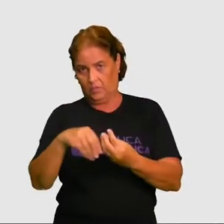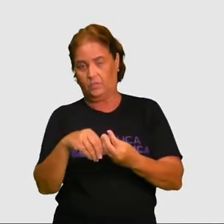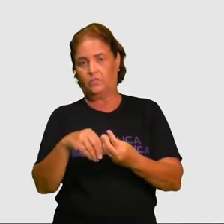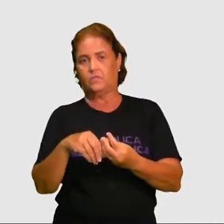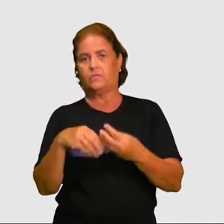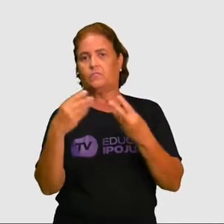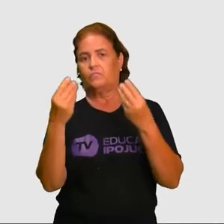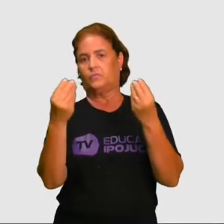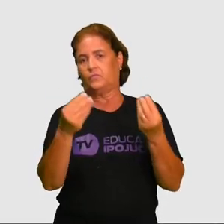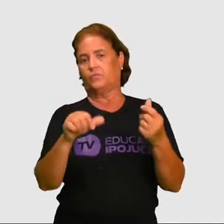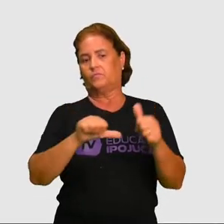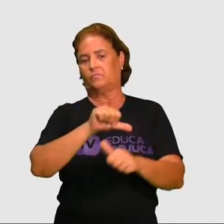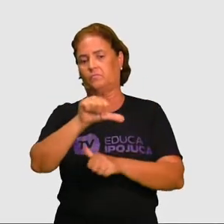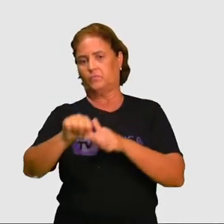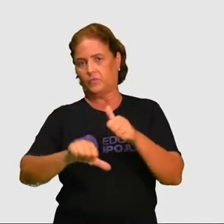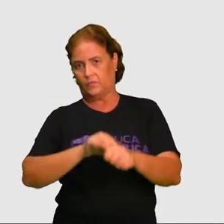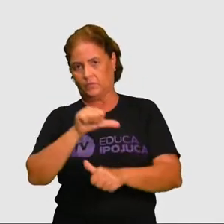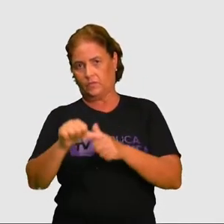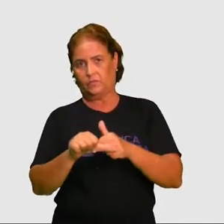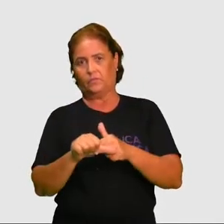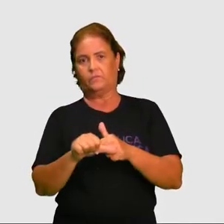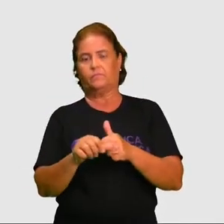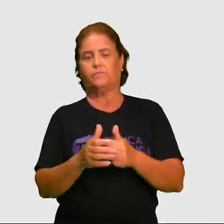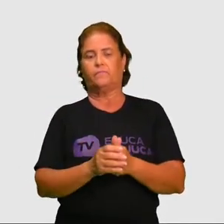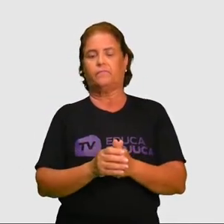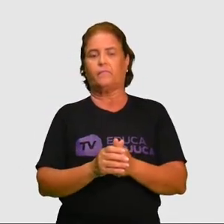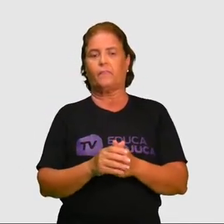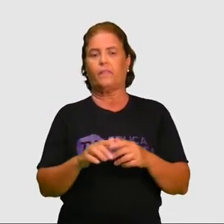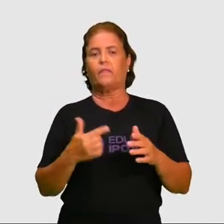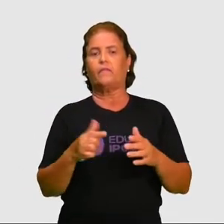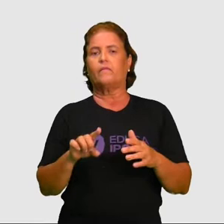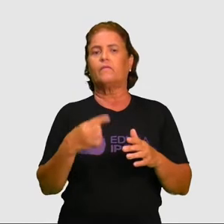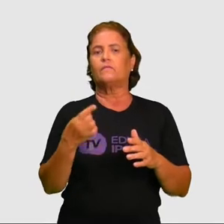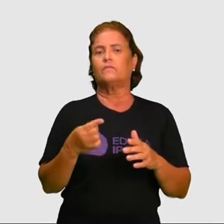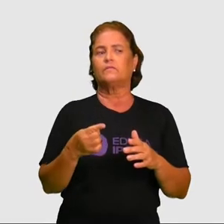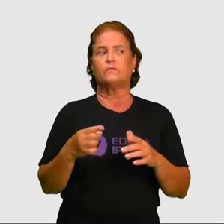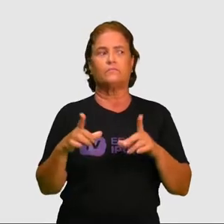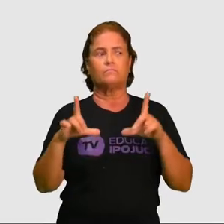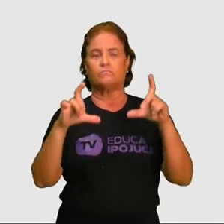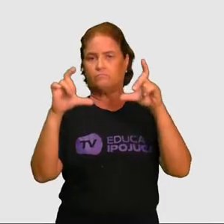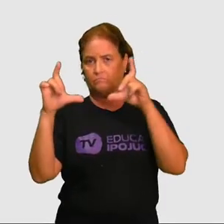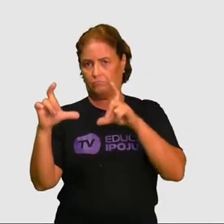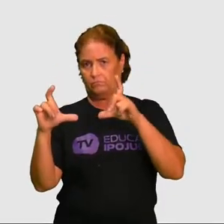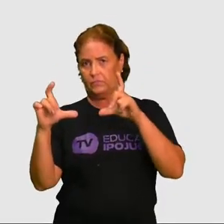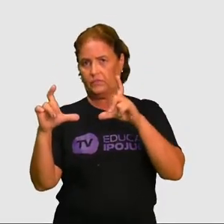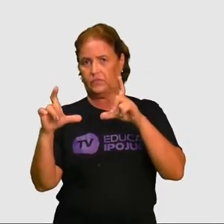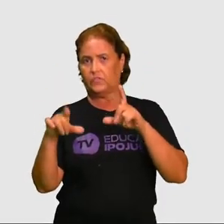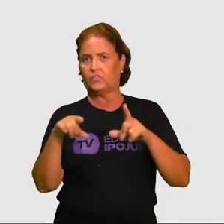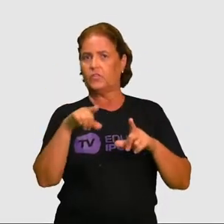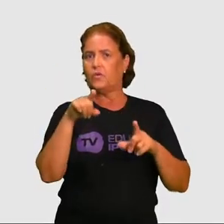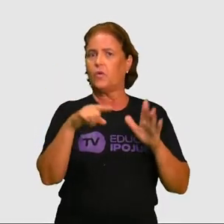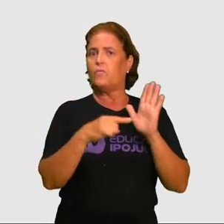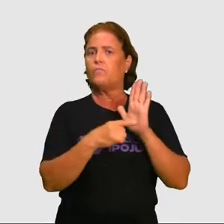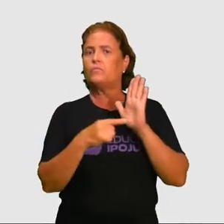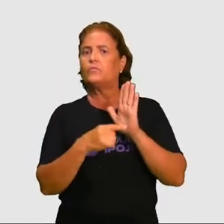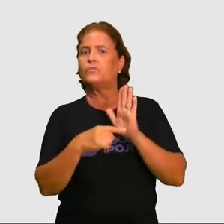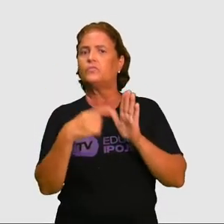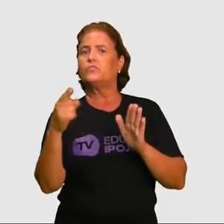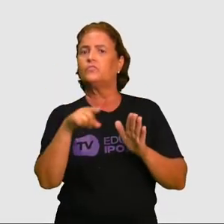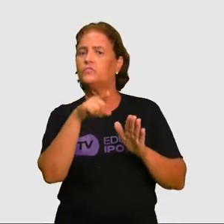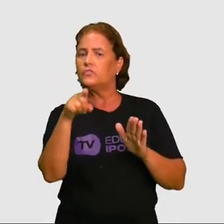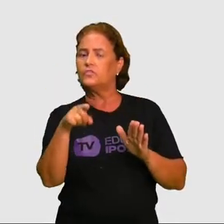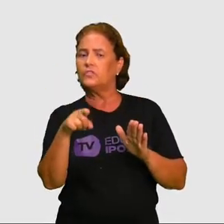Vamos abordar mais essa paisagem que eu vou estar apresentando para vocês agora. E eu quero saber se vocês conseguem